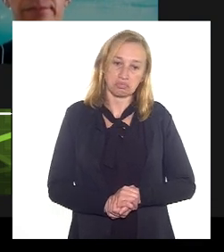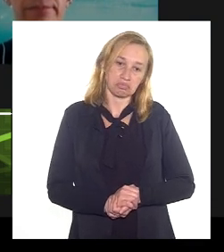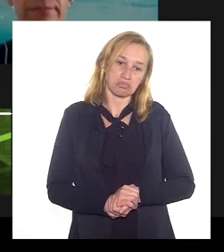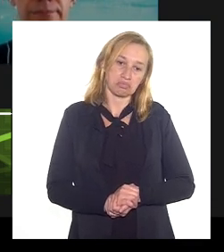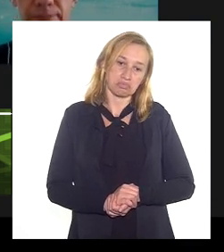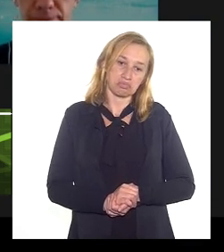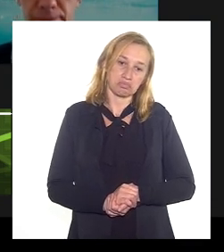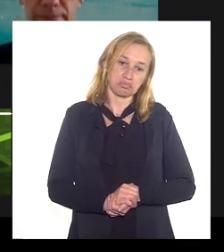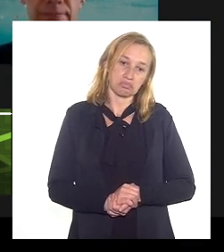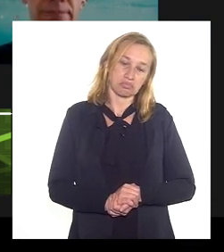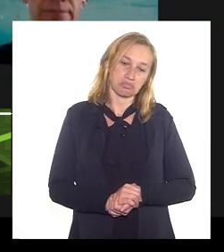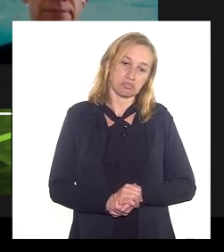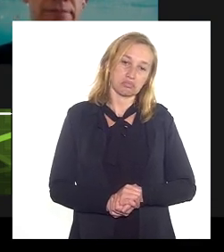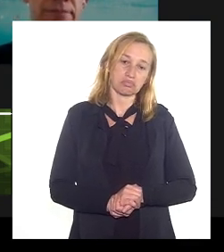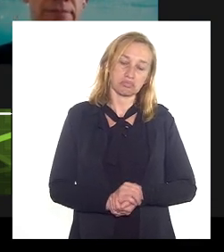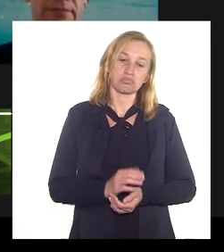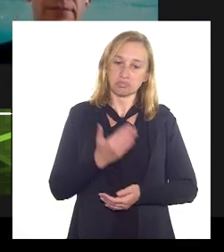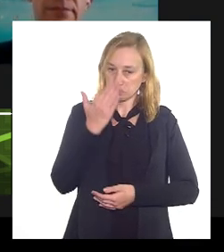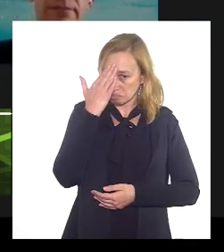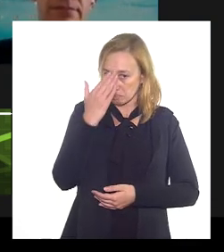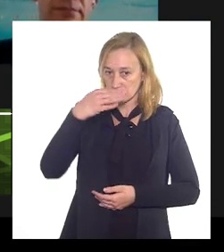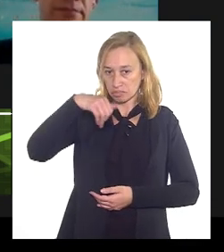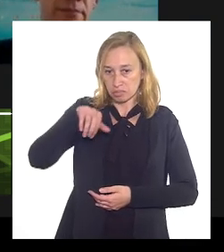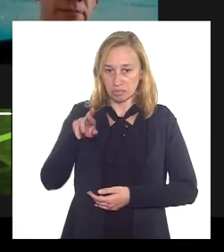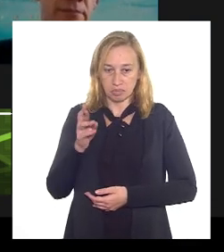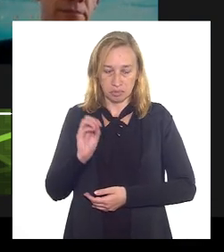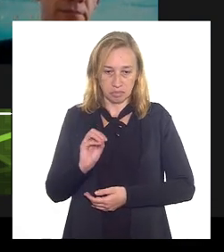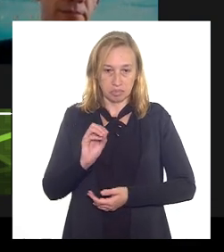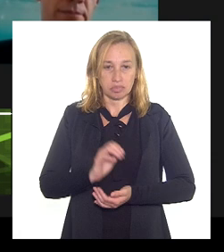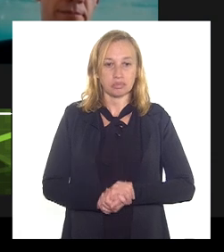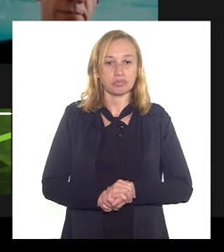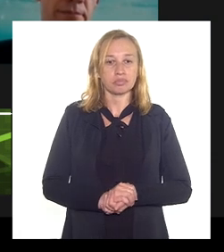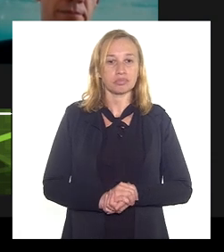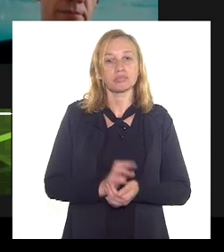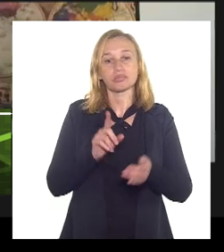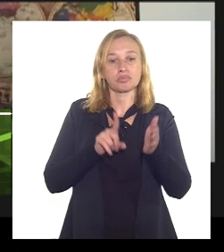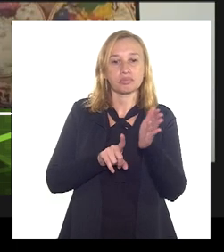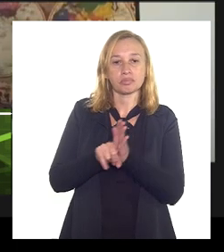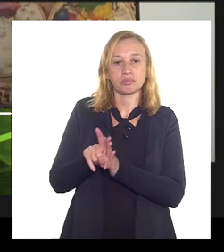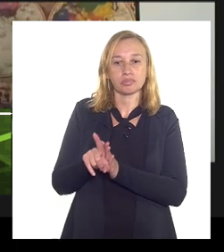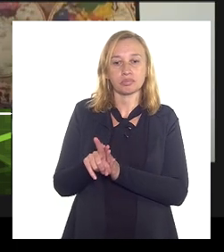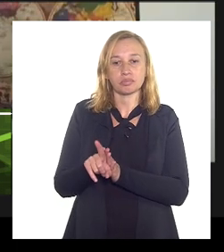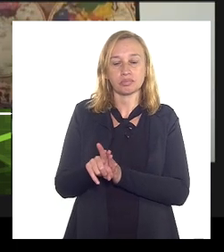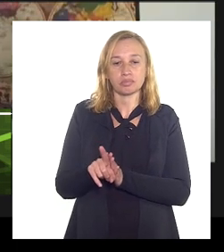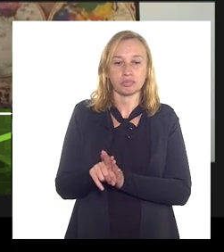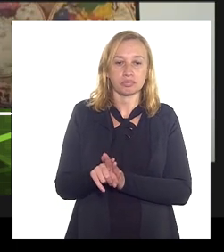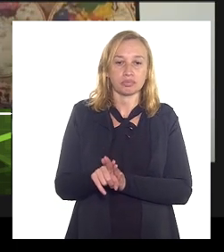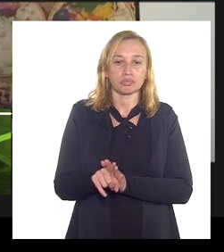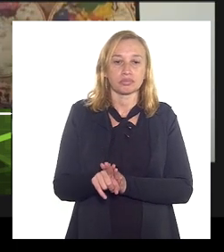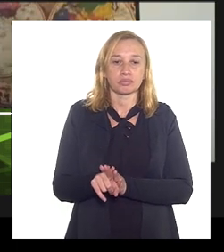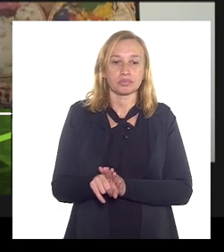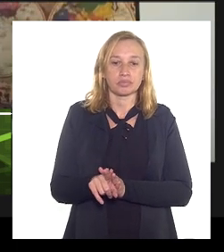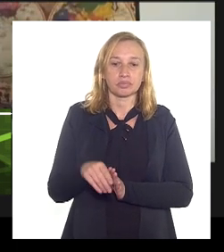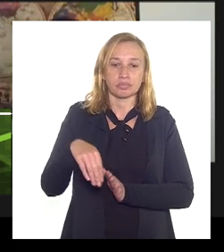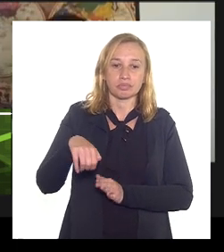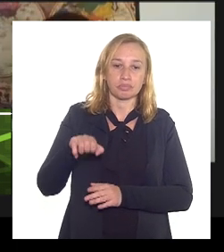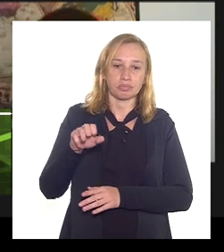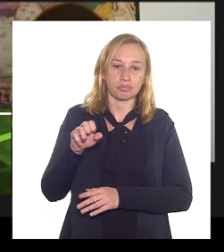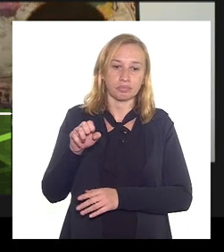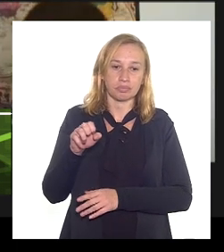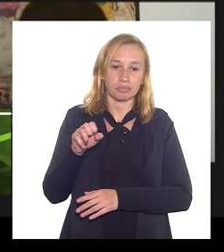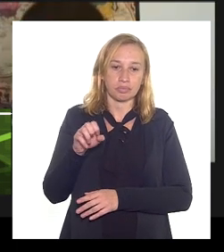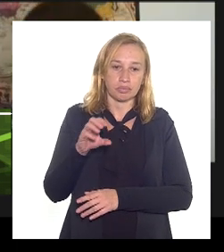obrigado doutor Mauro Osório nada pergunto se é um Petro tem alguma questão a levantar